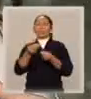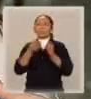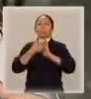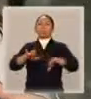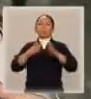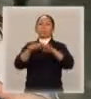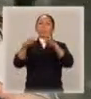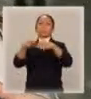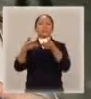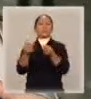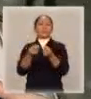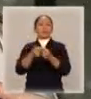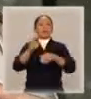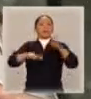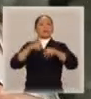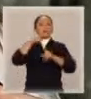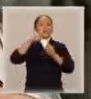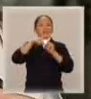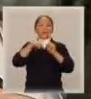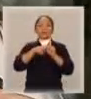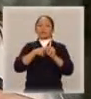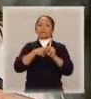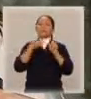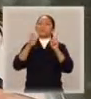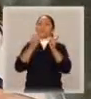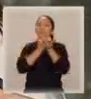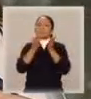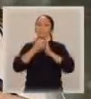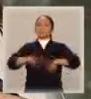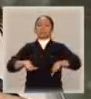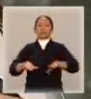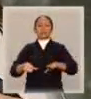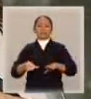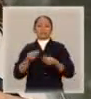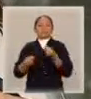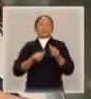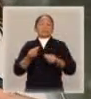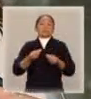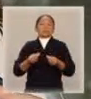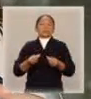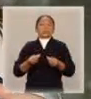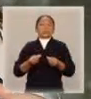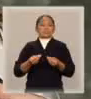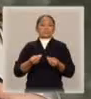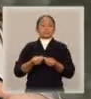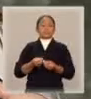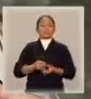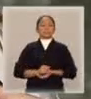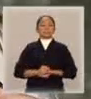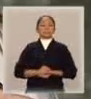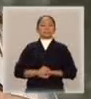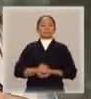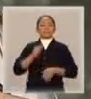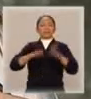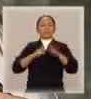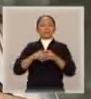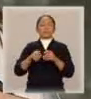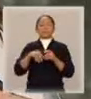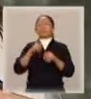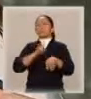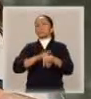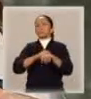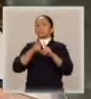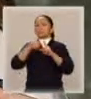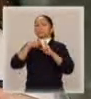ocorre até quando as mulheres estão grávidas. E até que transite em julgado toda a questão da separação,